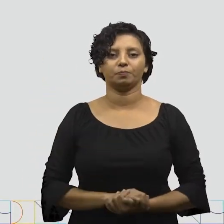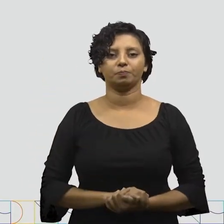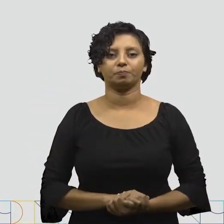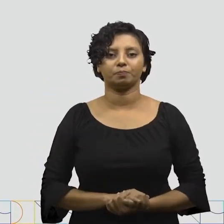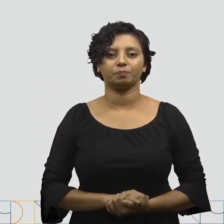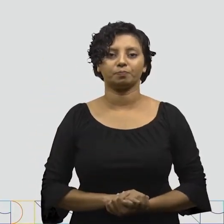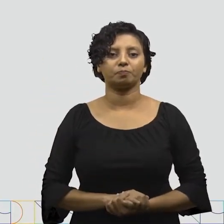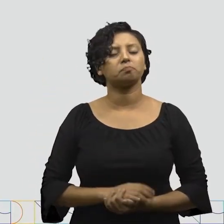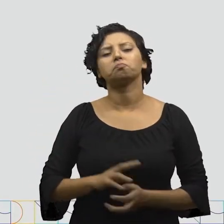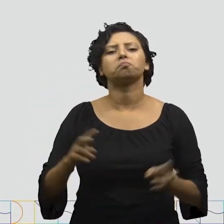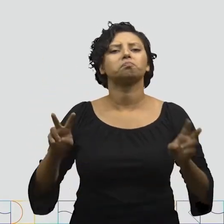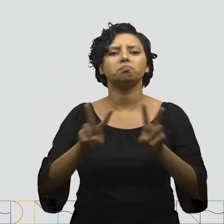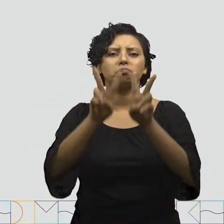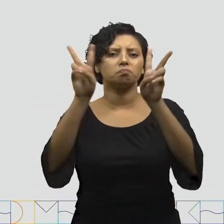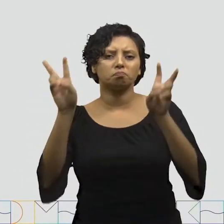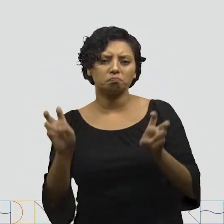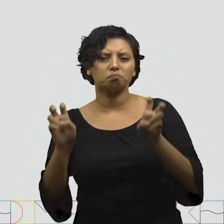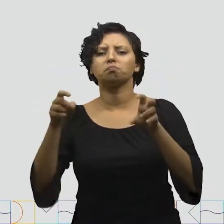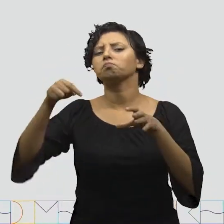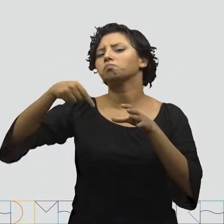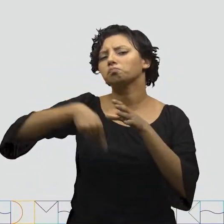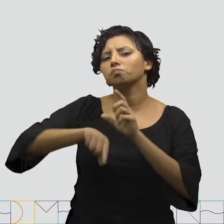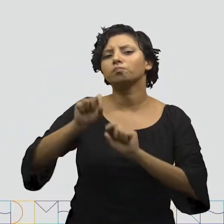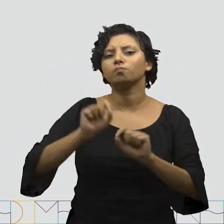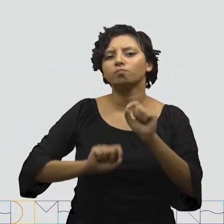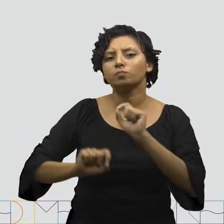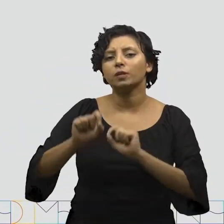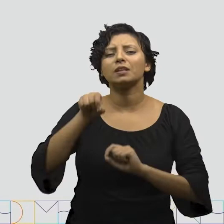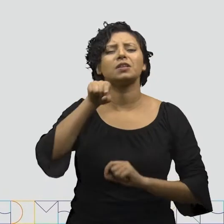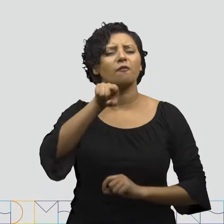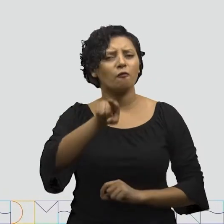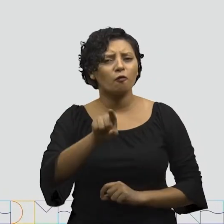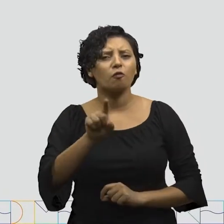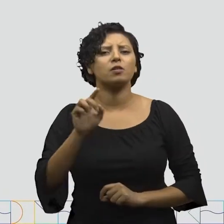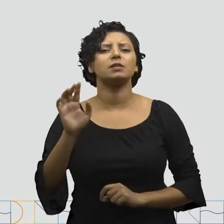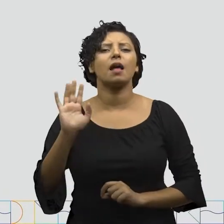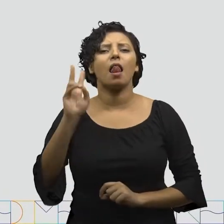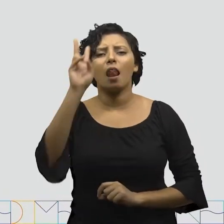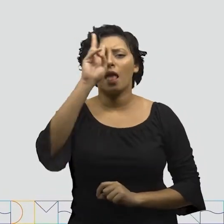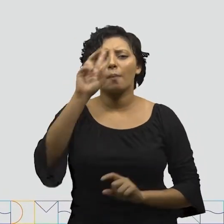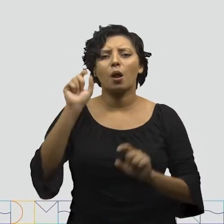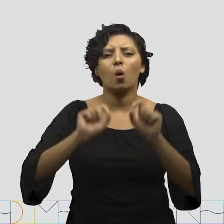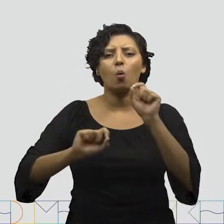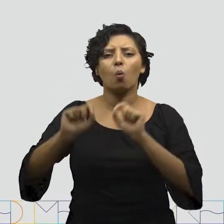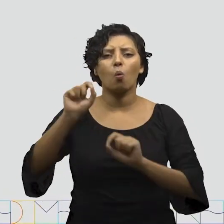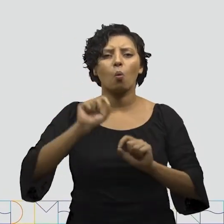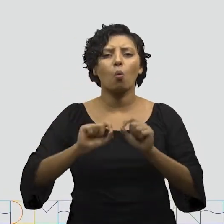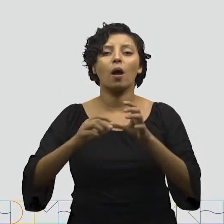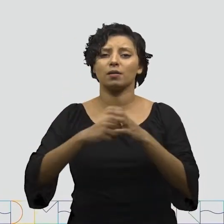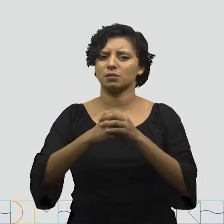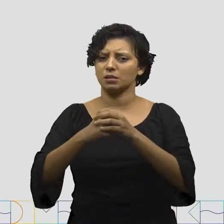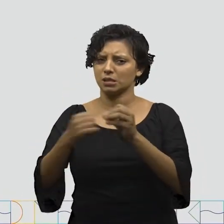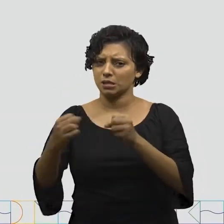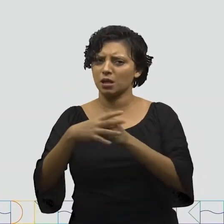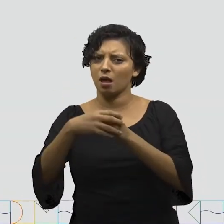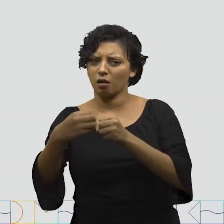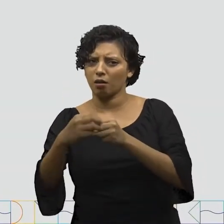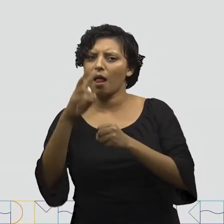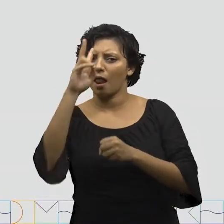conhecermos mais a fundo esse conteúdo, eu quero saber se você lembra o que é célula. Você lembra?